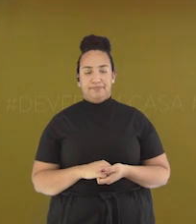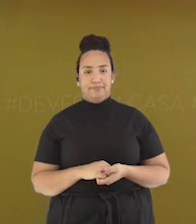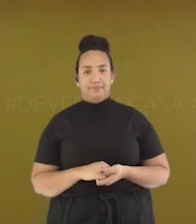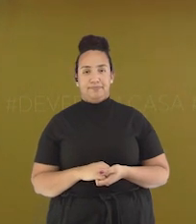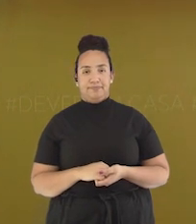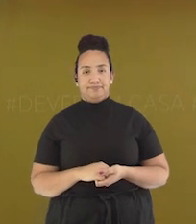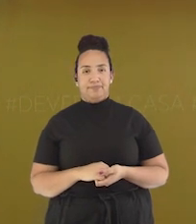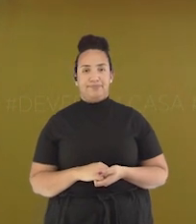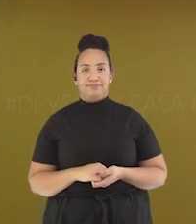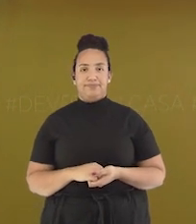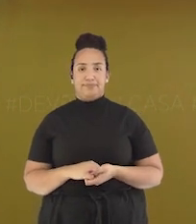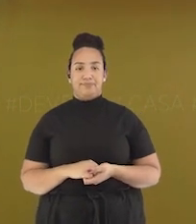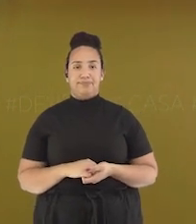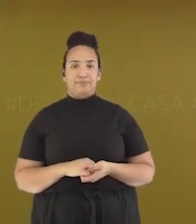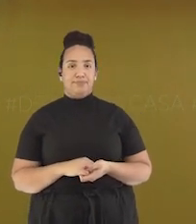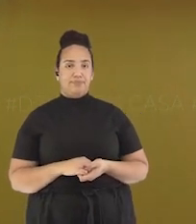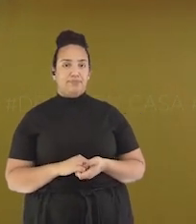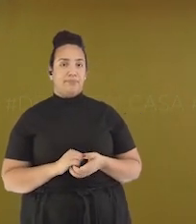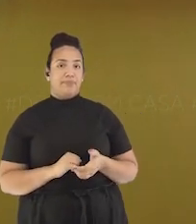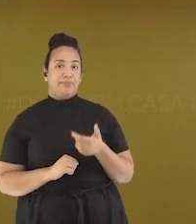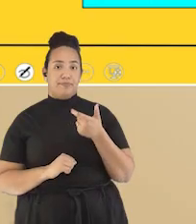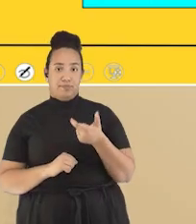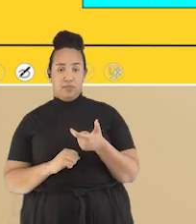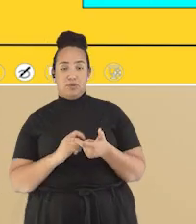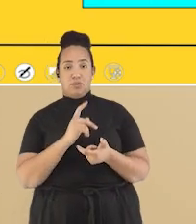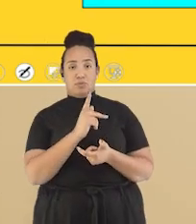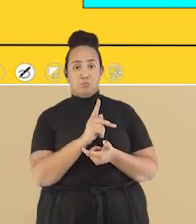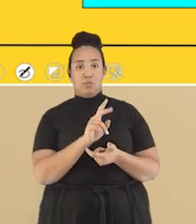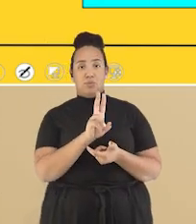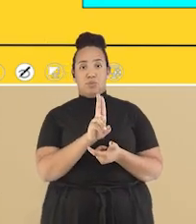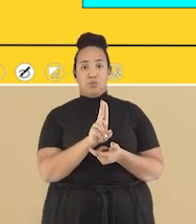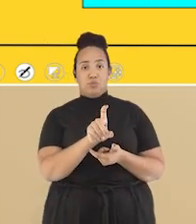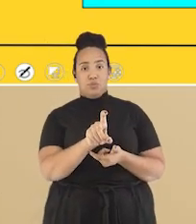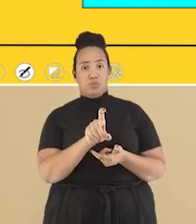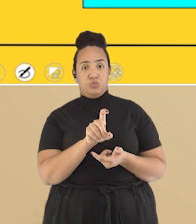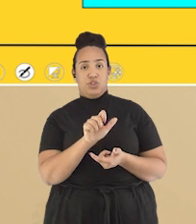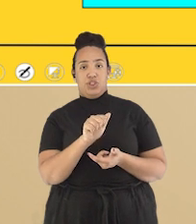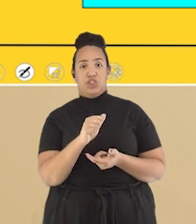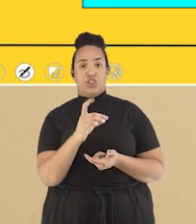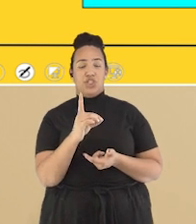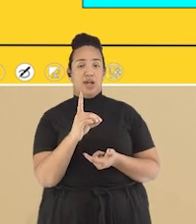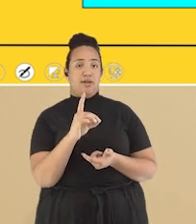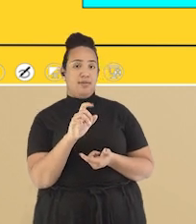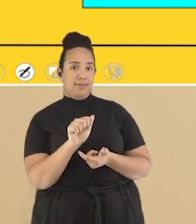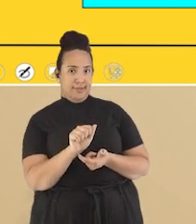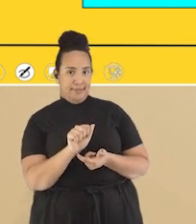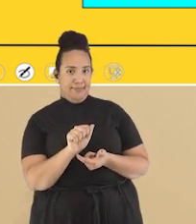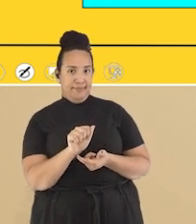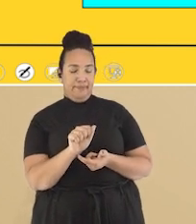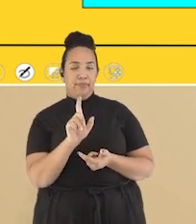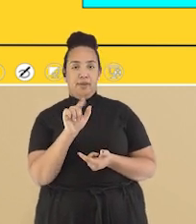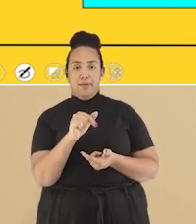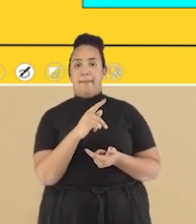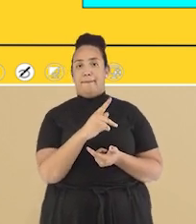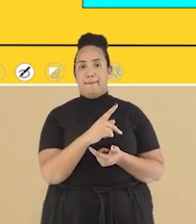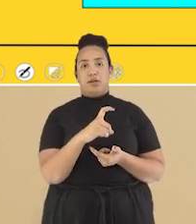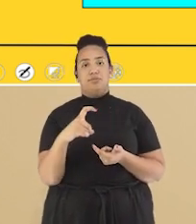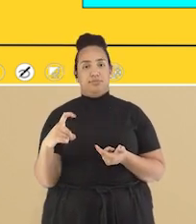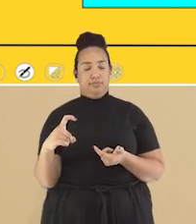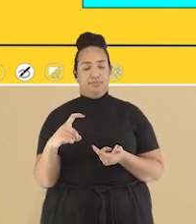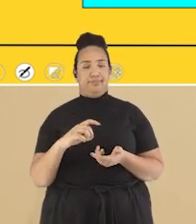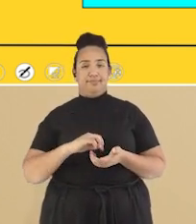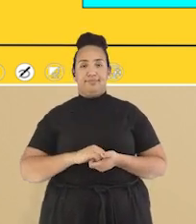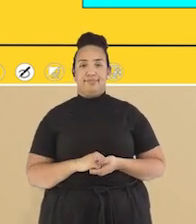A palavra puxada É uma palavra paroxítona A sílaba tônica na penúltima sílaba